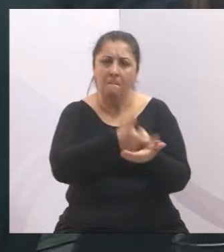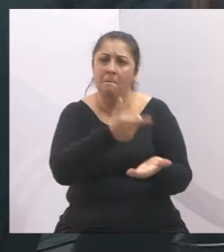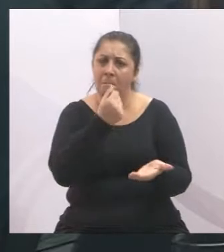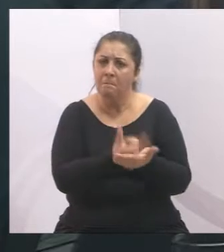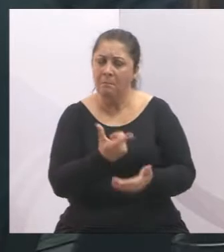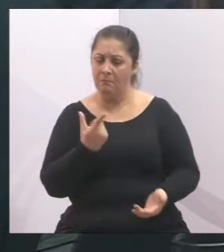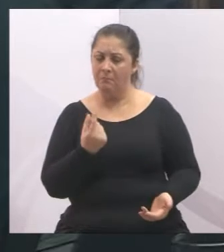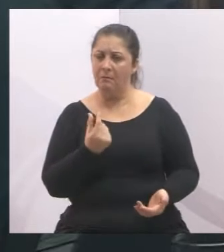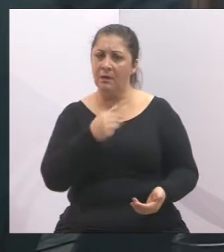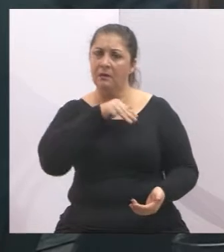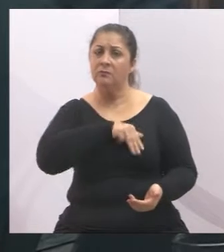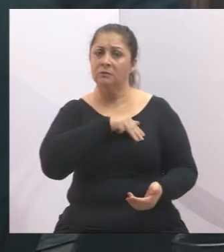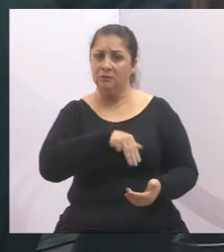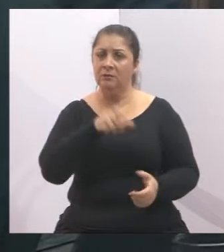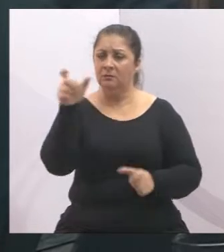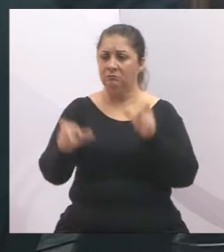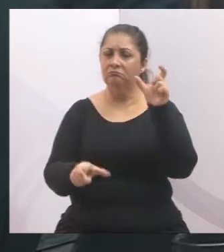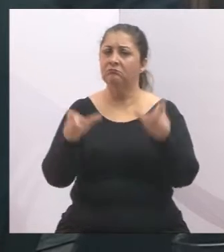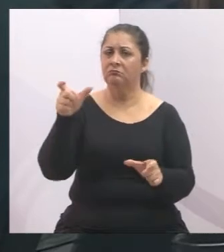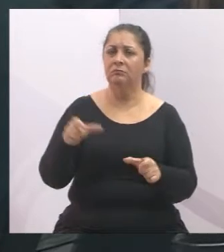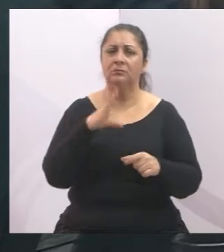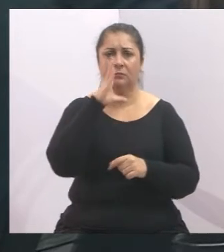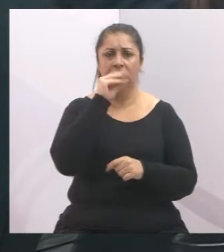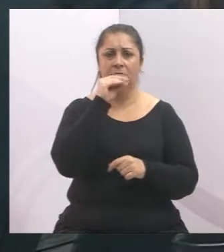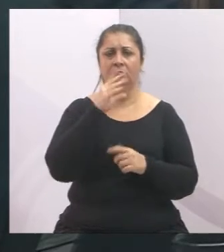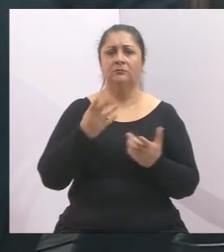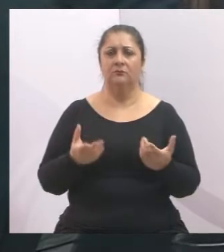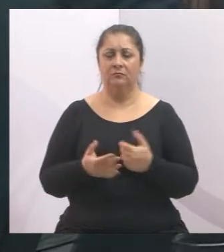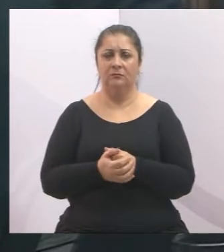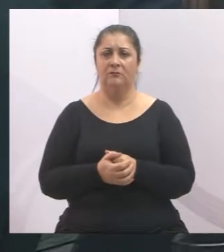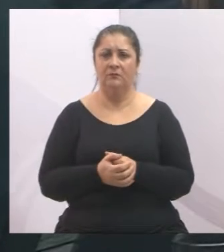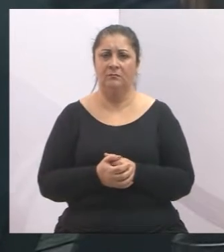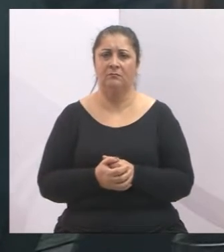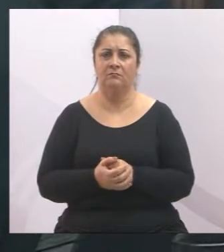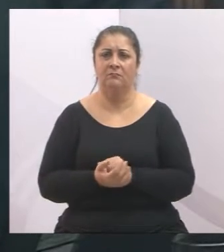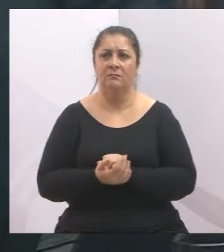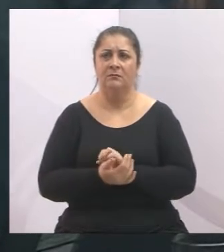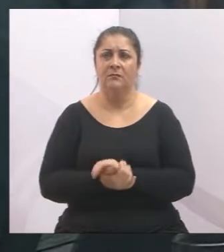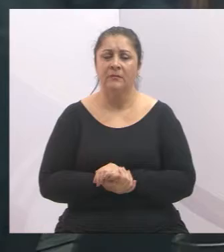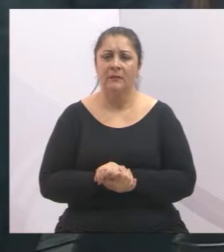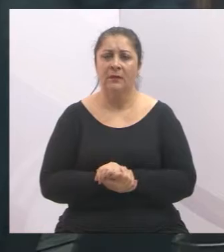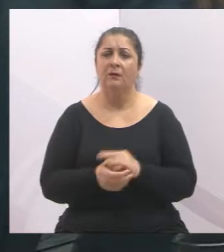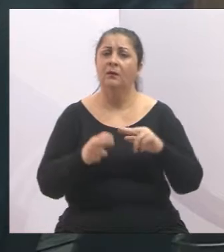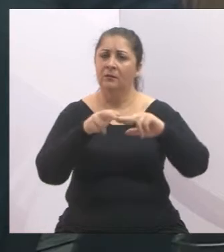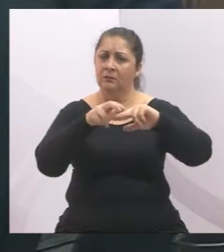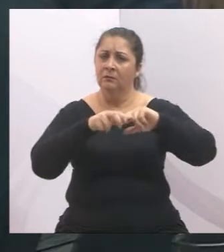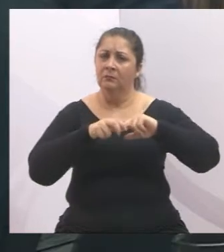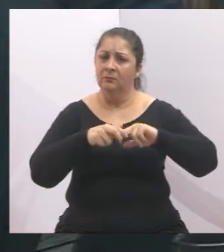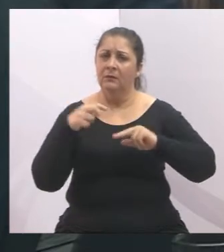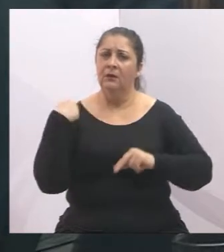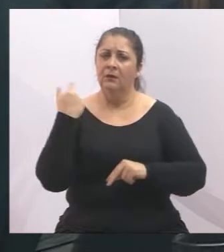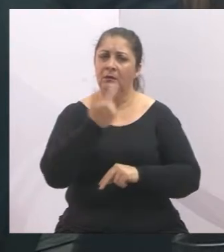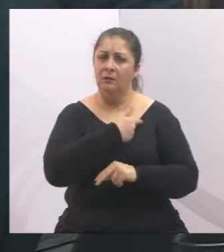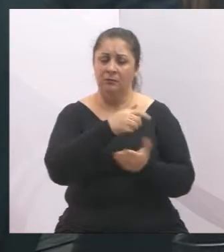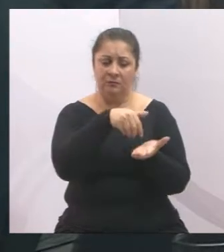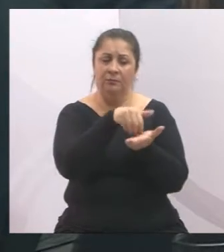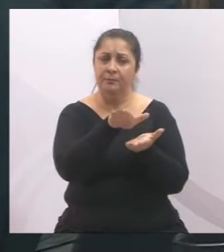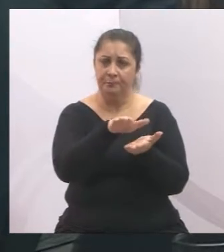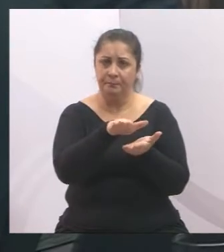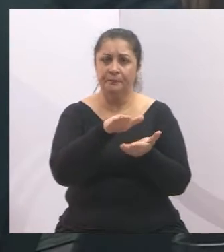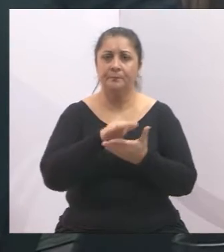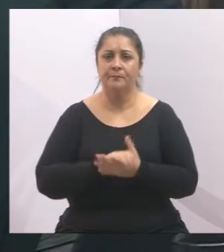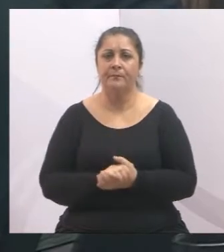direitos trabalhistas das pessoas que lá desempenham o serviço. E é por isso que nós vamos encaminhar